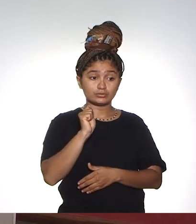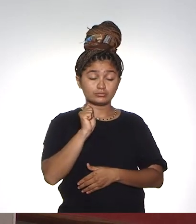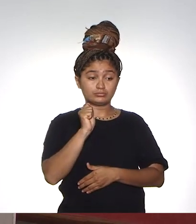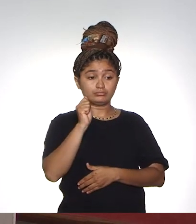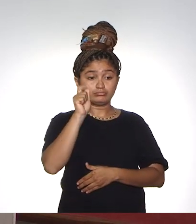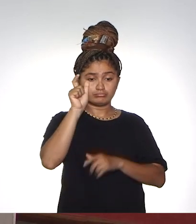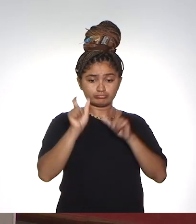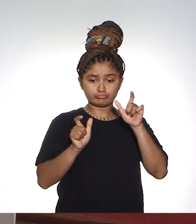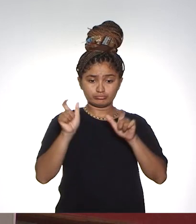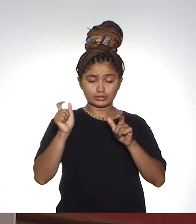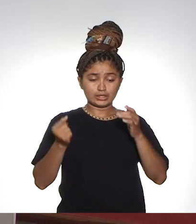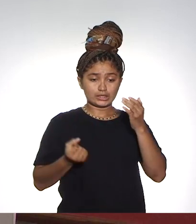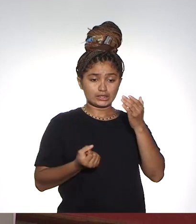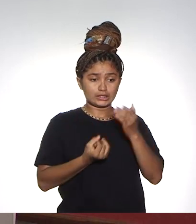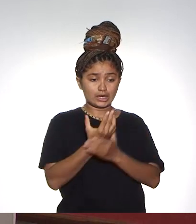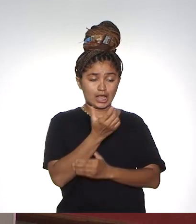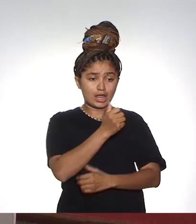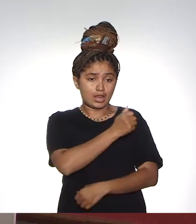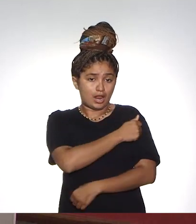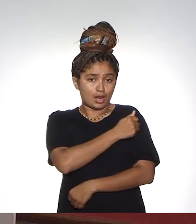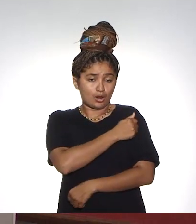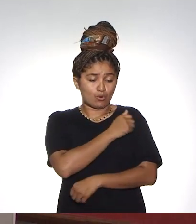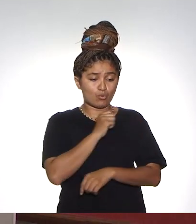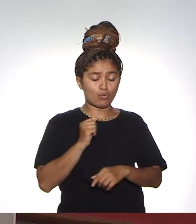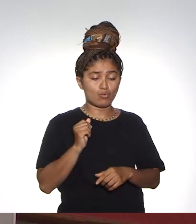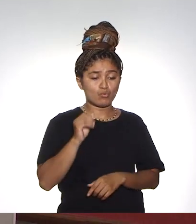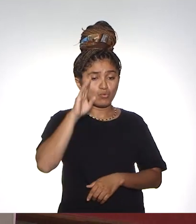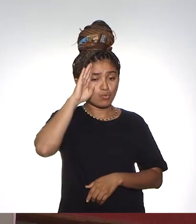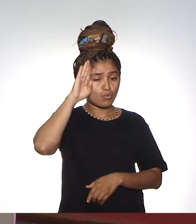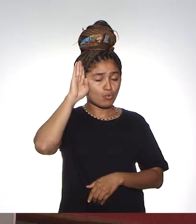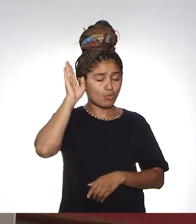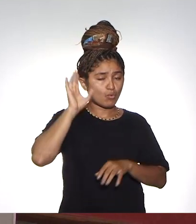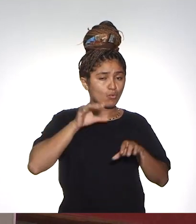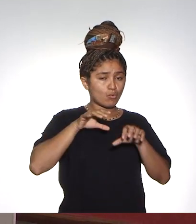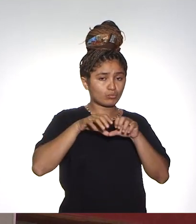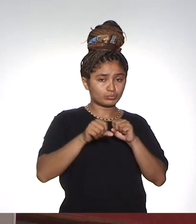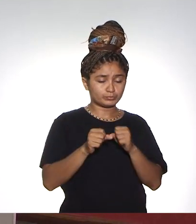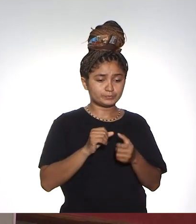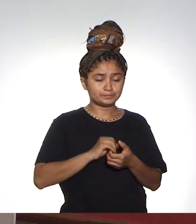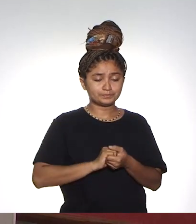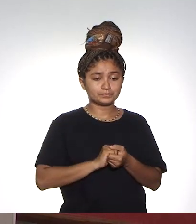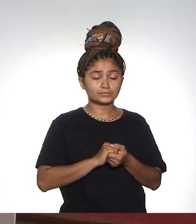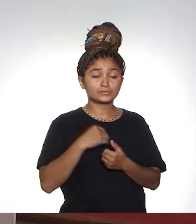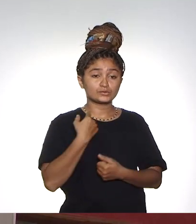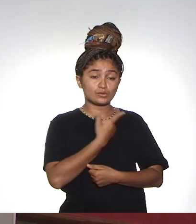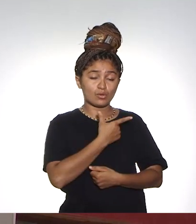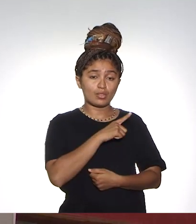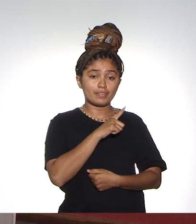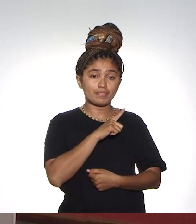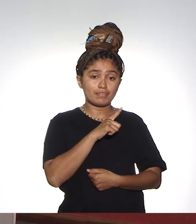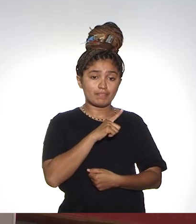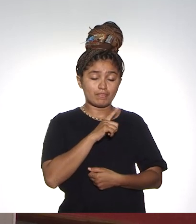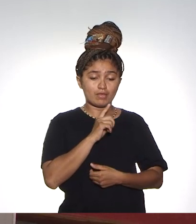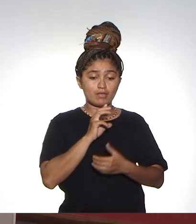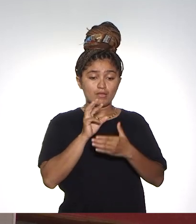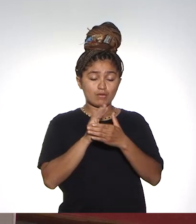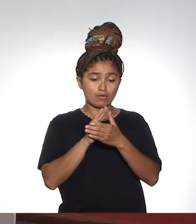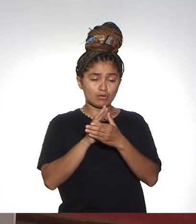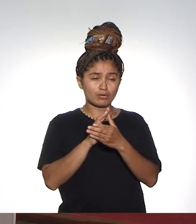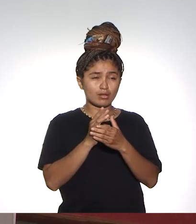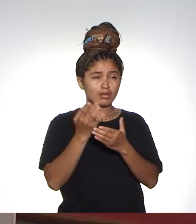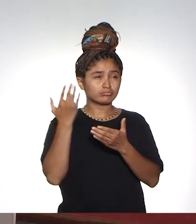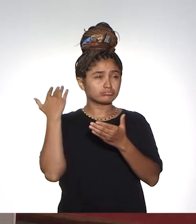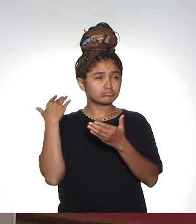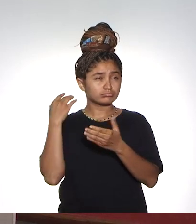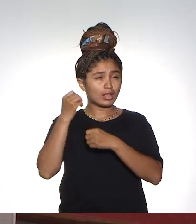civis gerida e criada por alunos de graduação. Nós temos na universidade